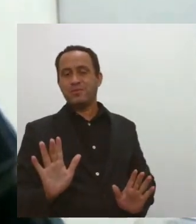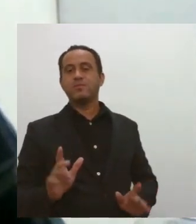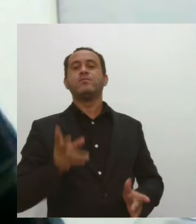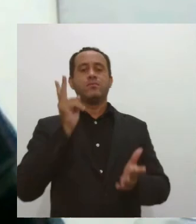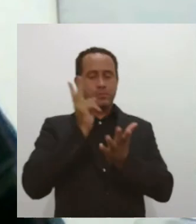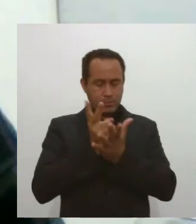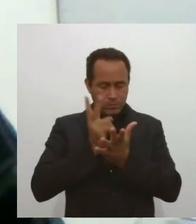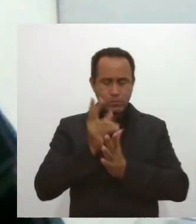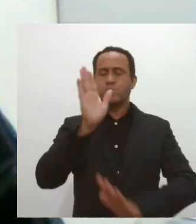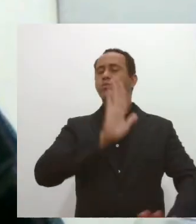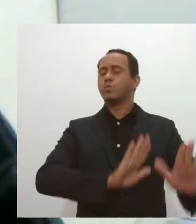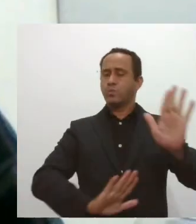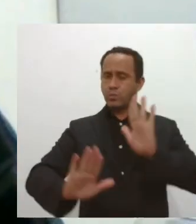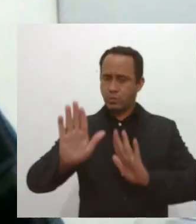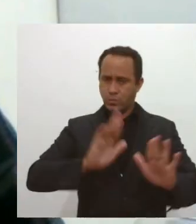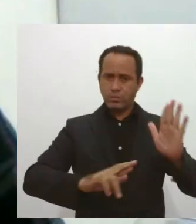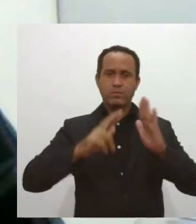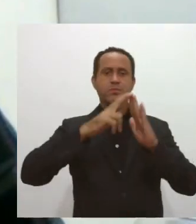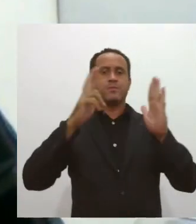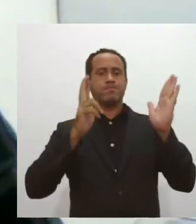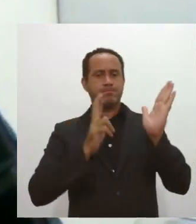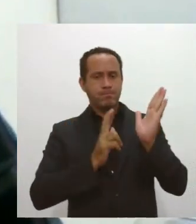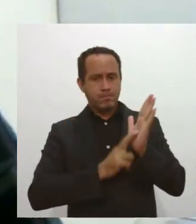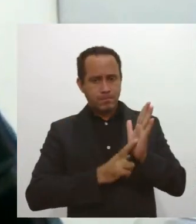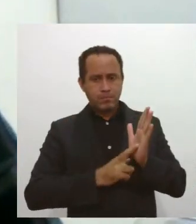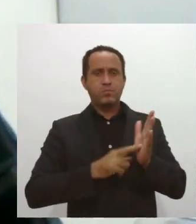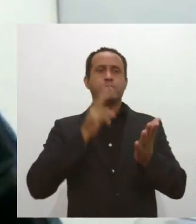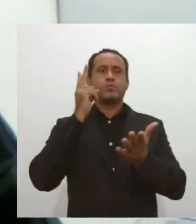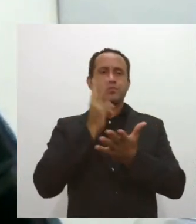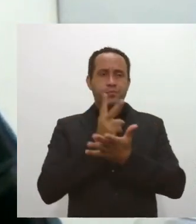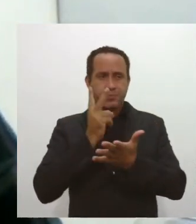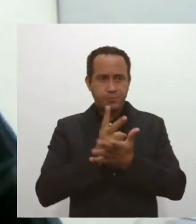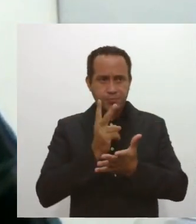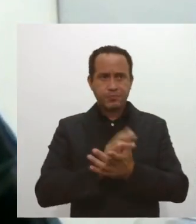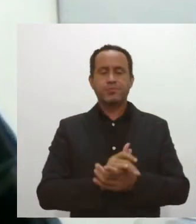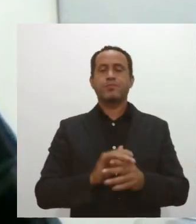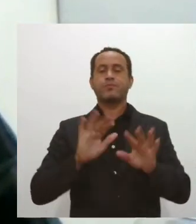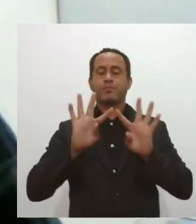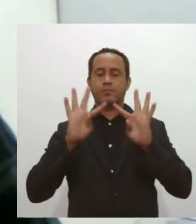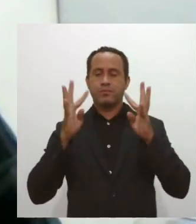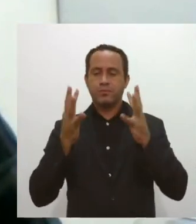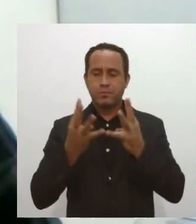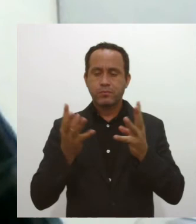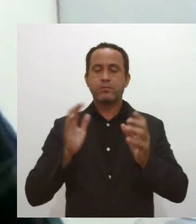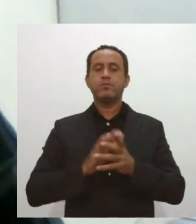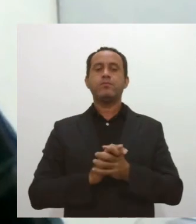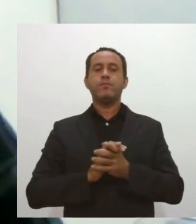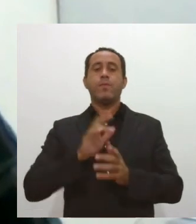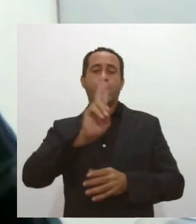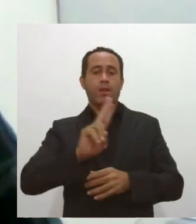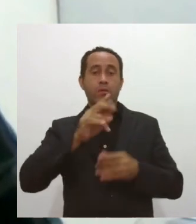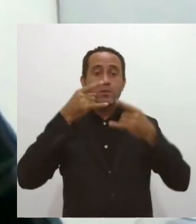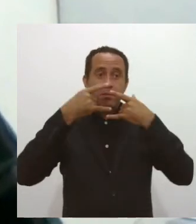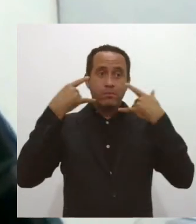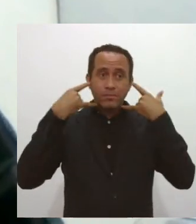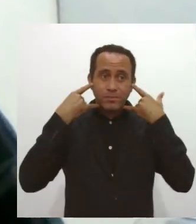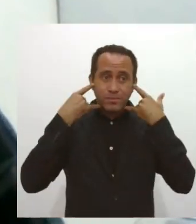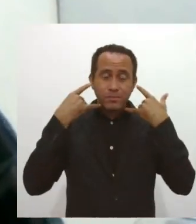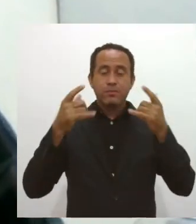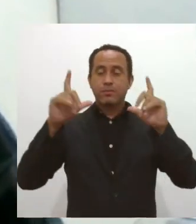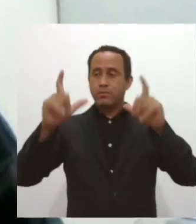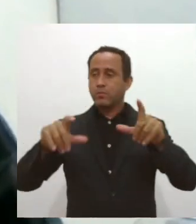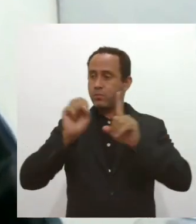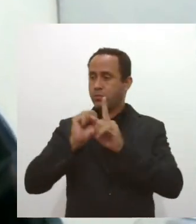manter com os mesmos protocolos de segurança, de isolamento, utilizar máscara no ambiente